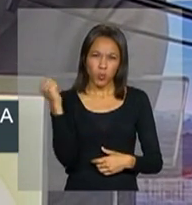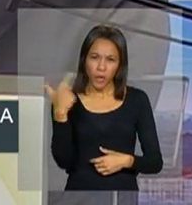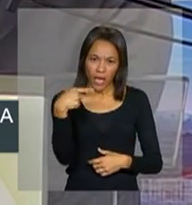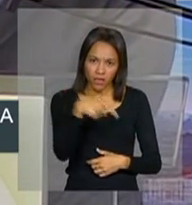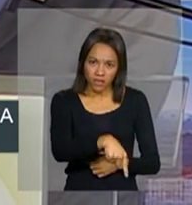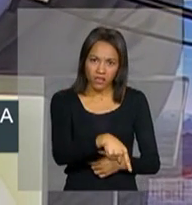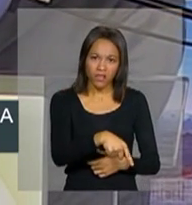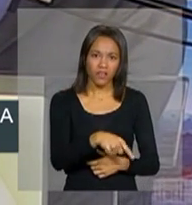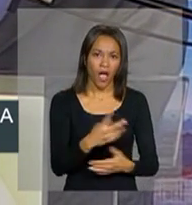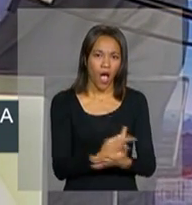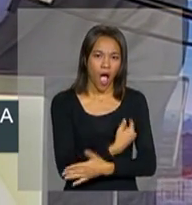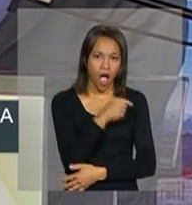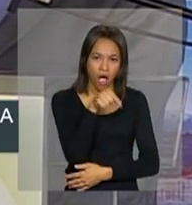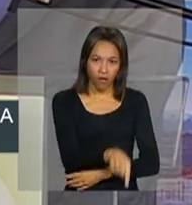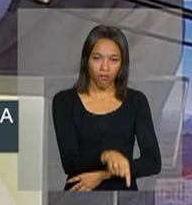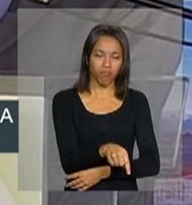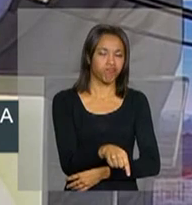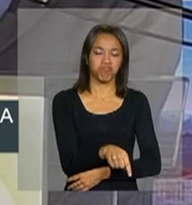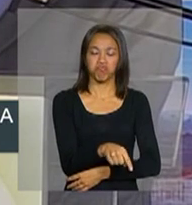tráfego.